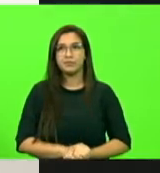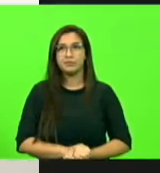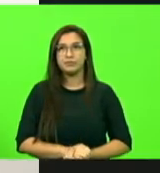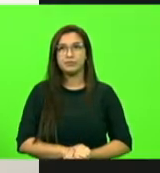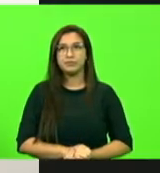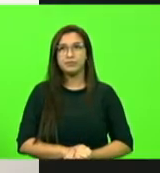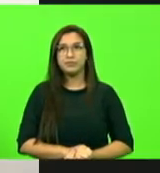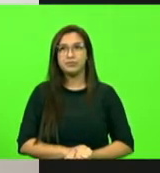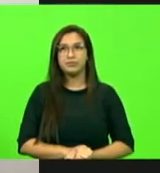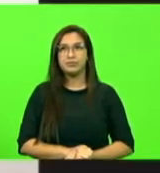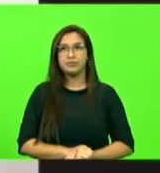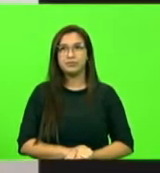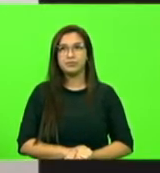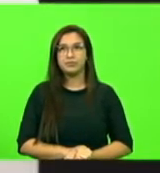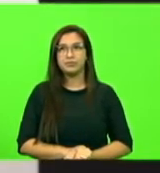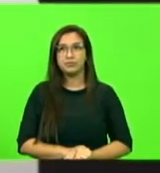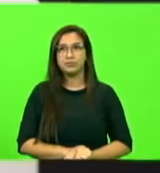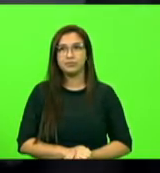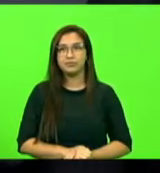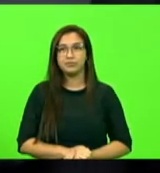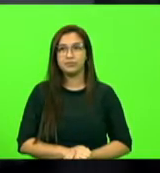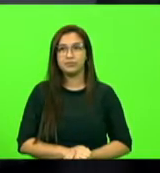Uma palavra, deputado Sargento Lima.